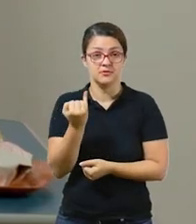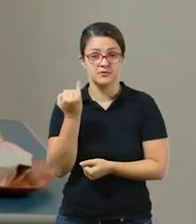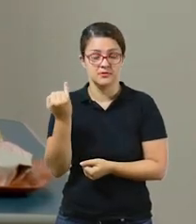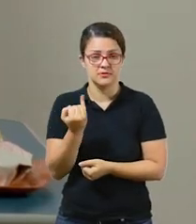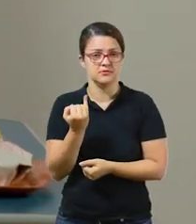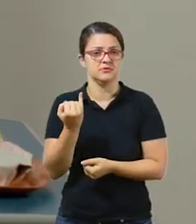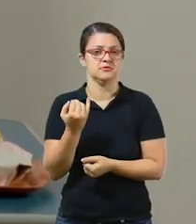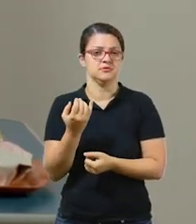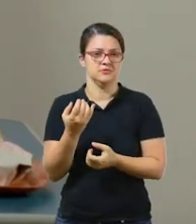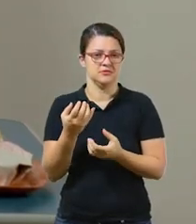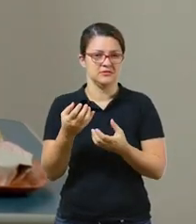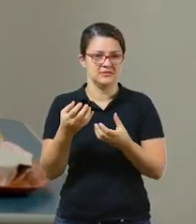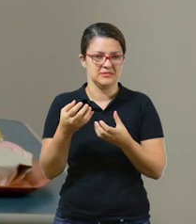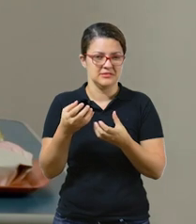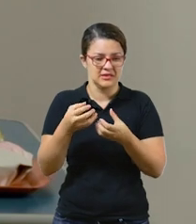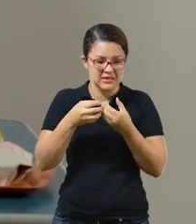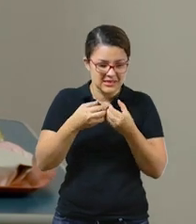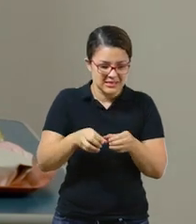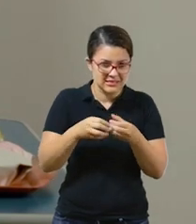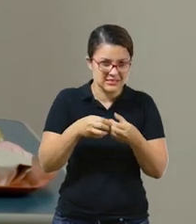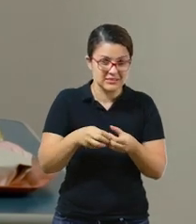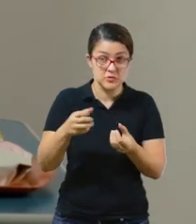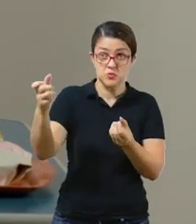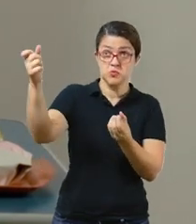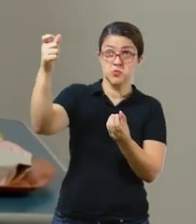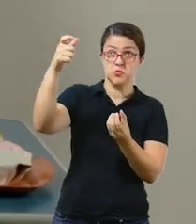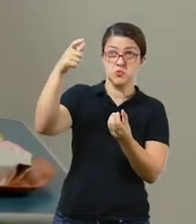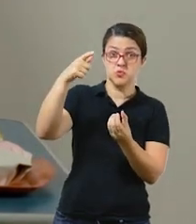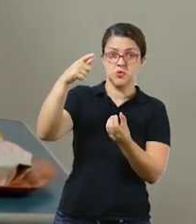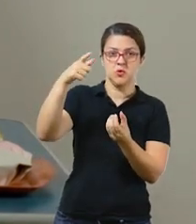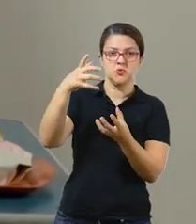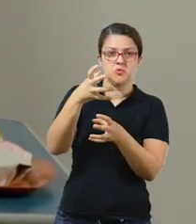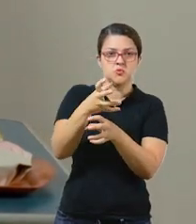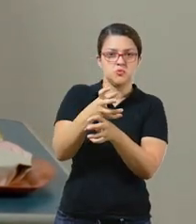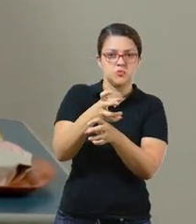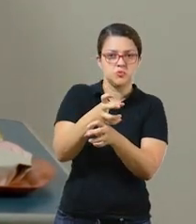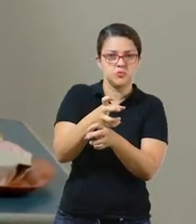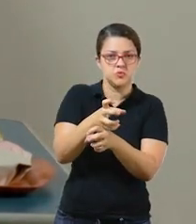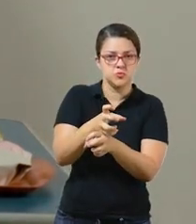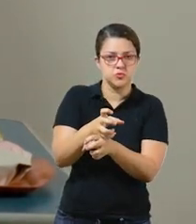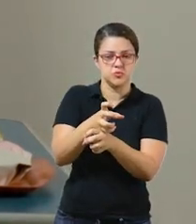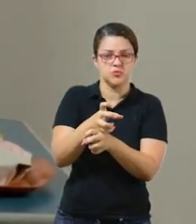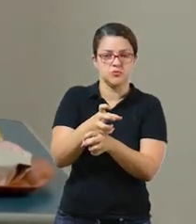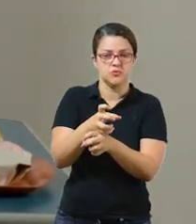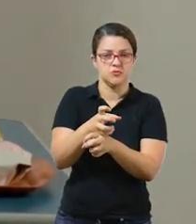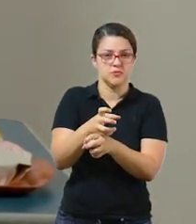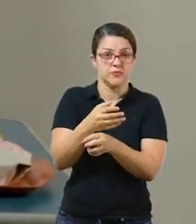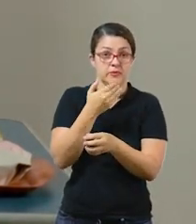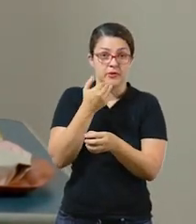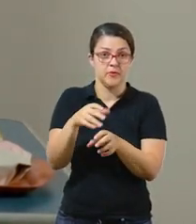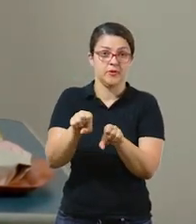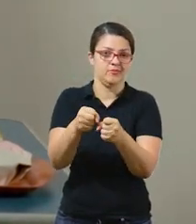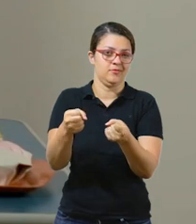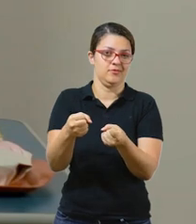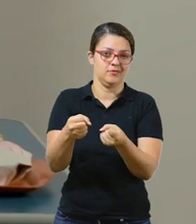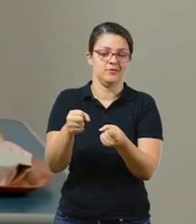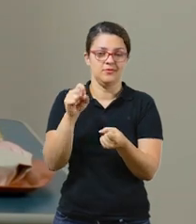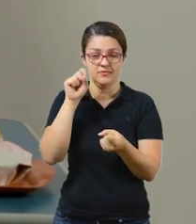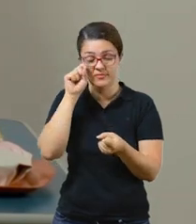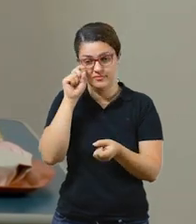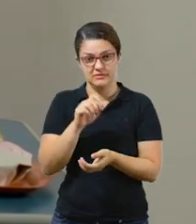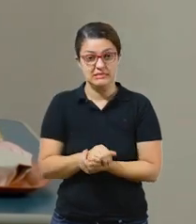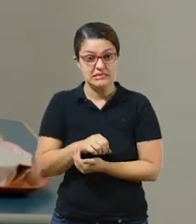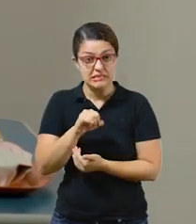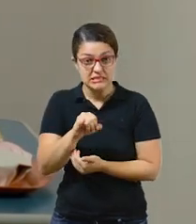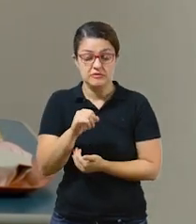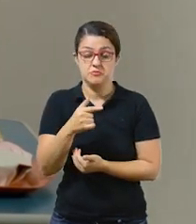que você deixe essas casquinhas secando no sol para que ela quebre dessa maneira, senão ela só vai amassar, ela só vai esmagar. E uma outra maneira, se